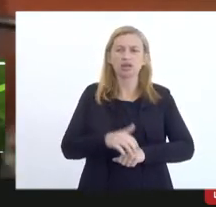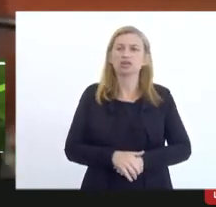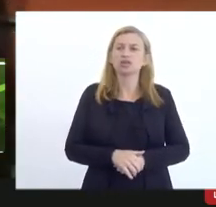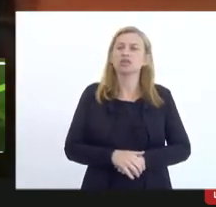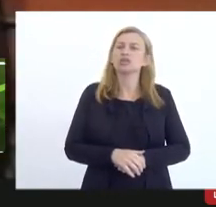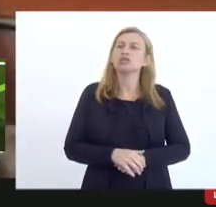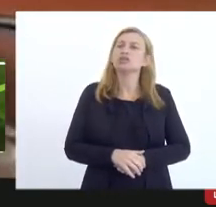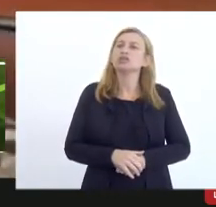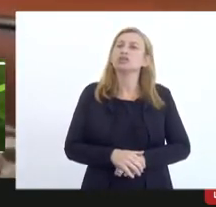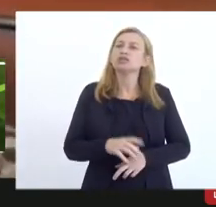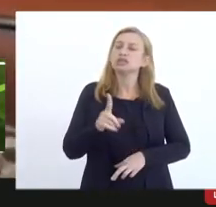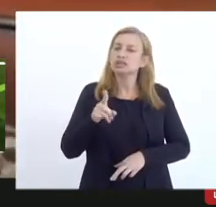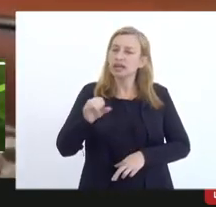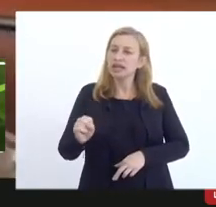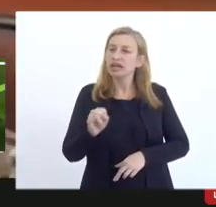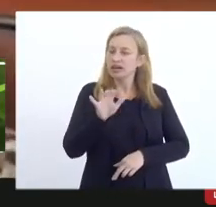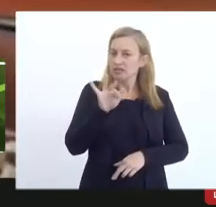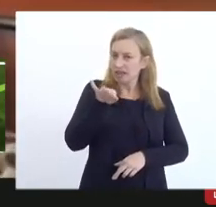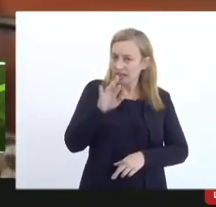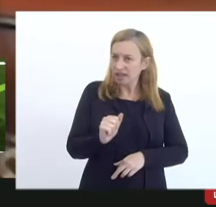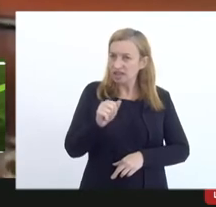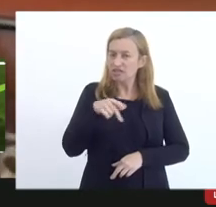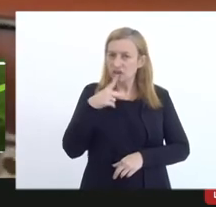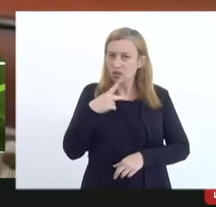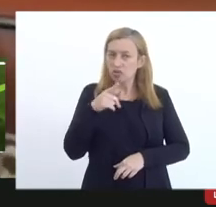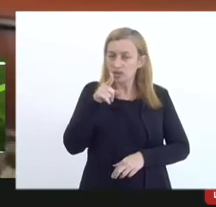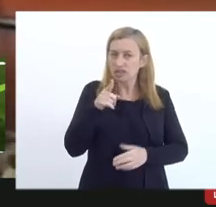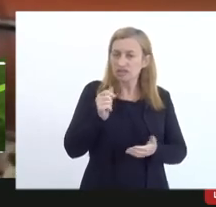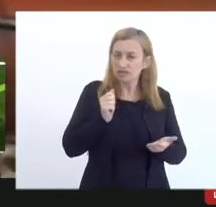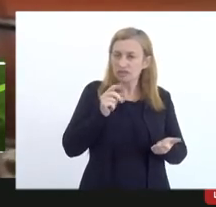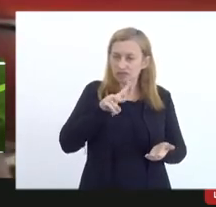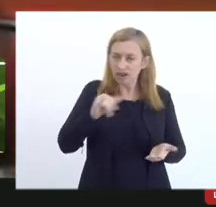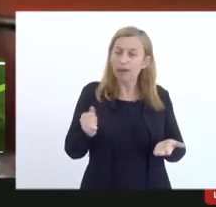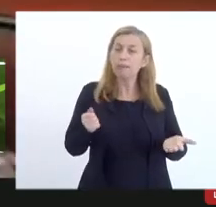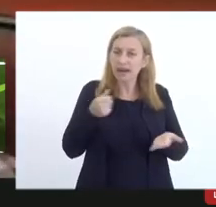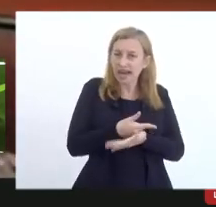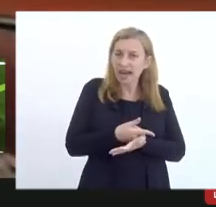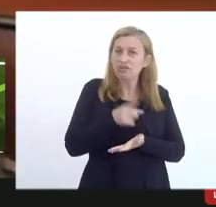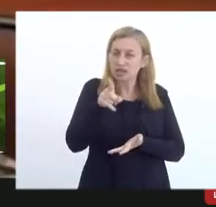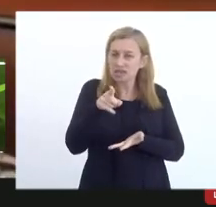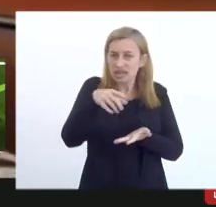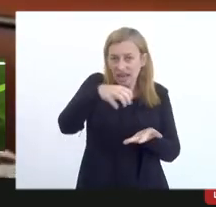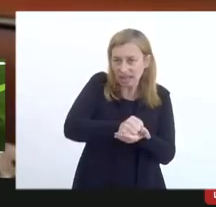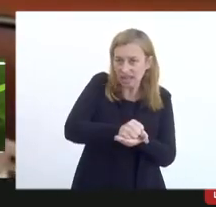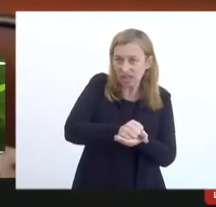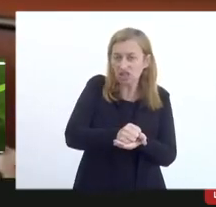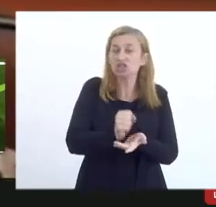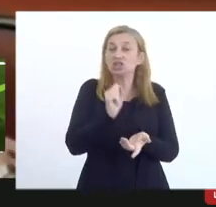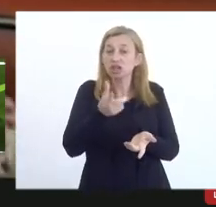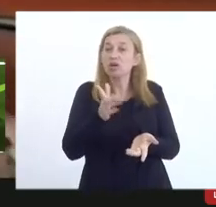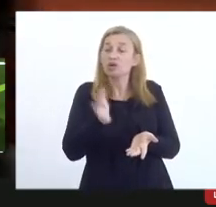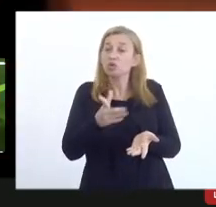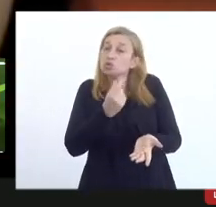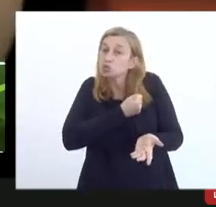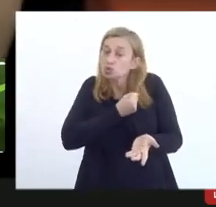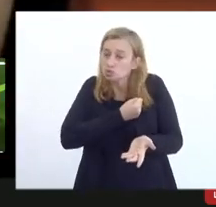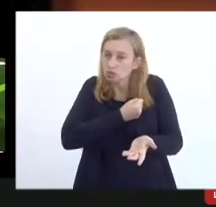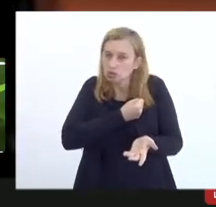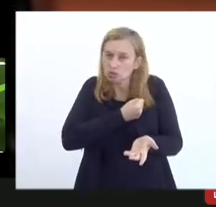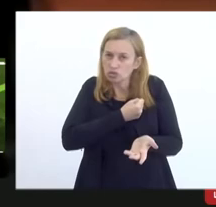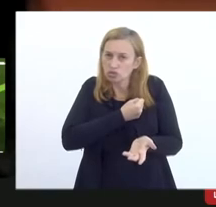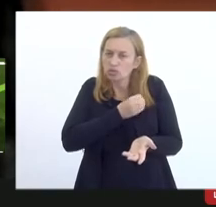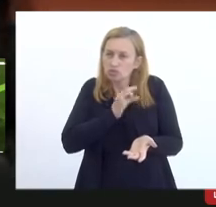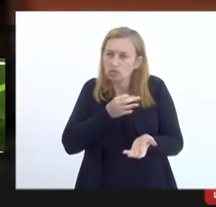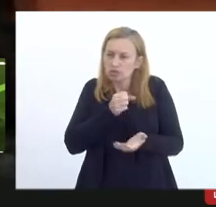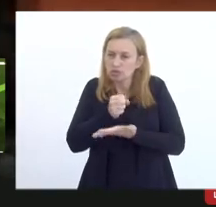o que a Fernanda estava dizendo na medida que você vai pagar você cadastra e com isso está se criando também um banco de dados agora na minha